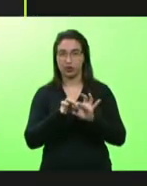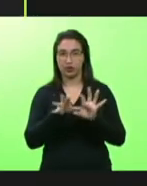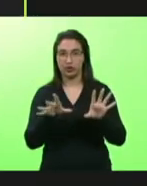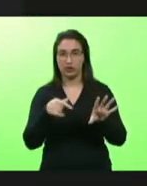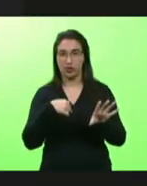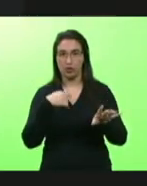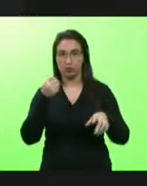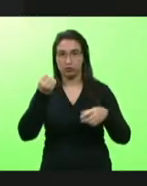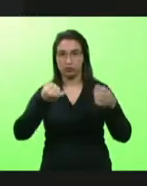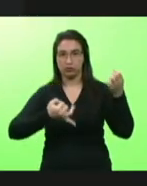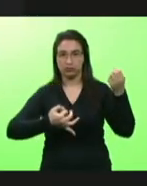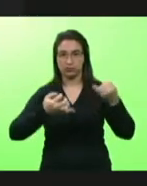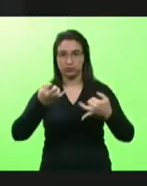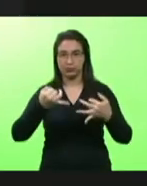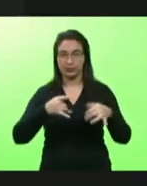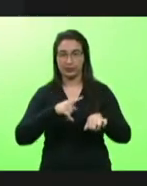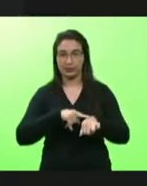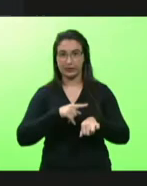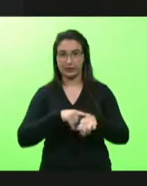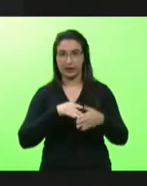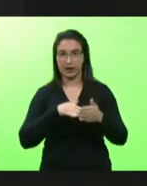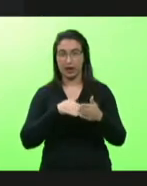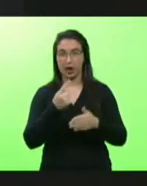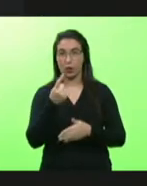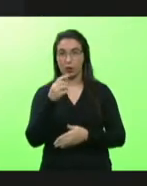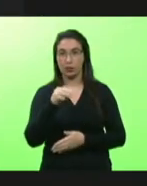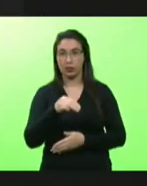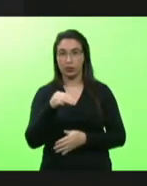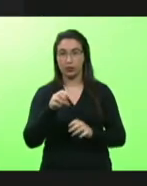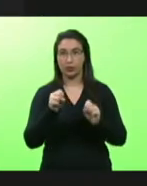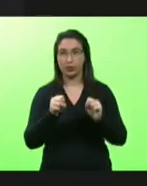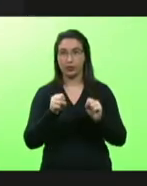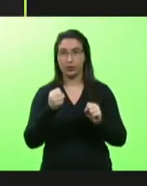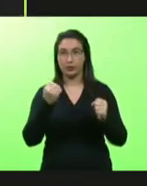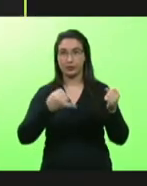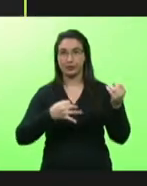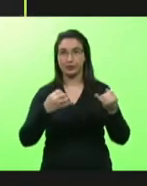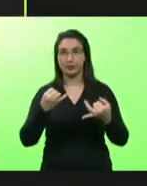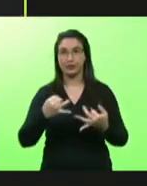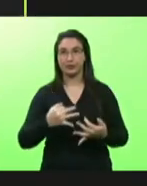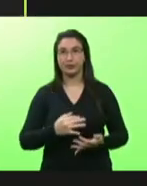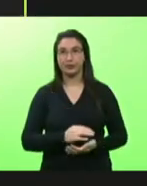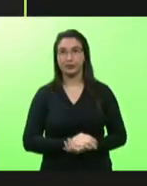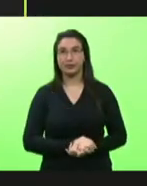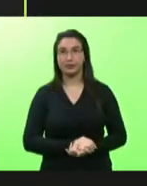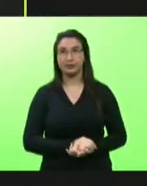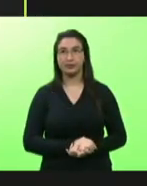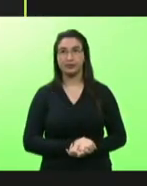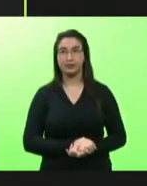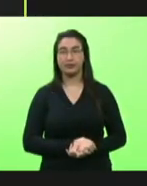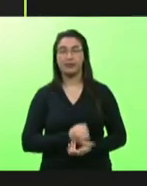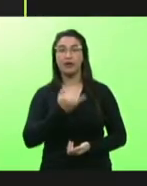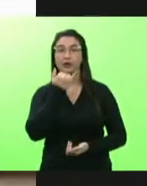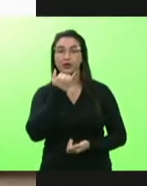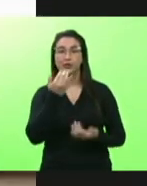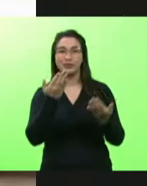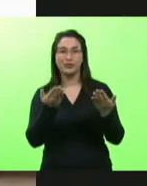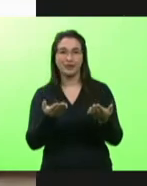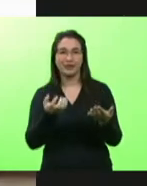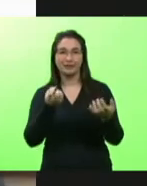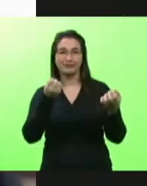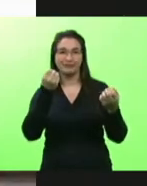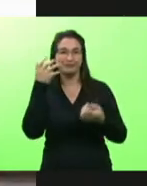conceda uma parte por um minuto se vossa excelência sim conseguir obrigado desculpa interromper o discurso de vossa excelência me acompanhando